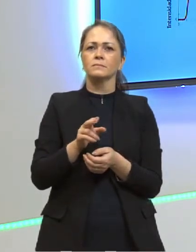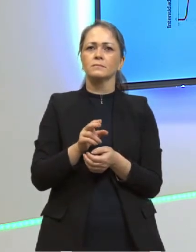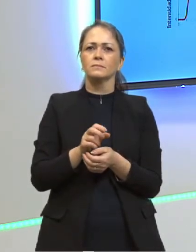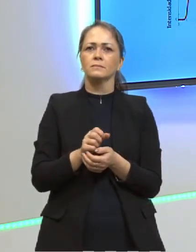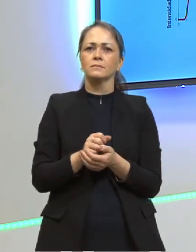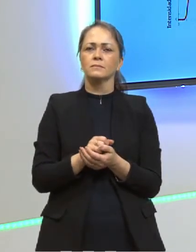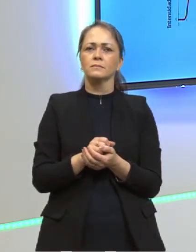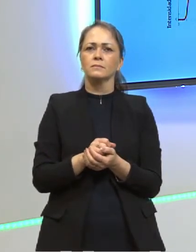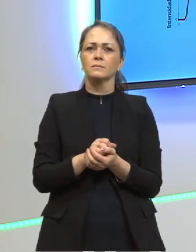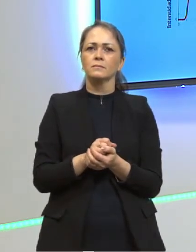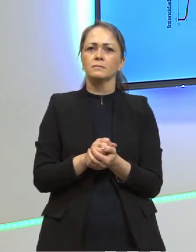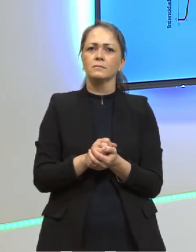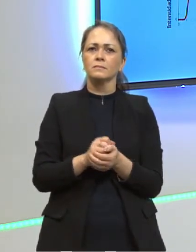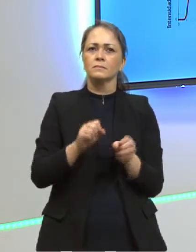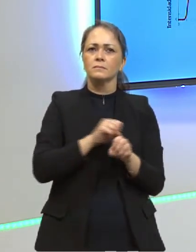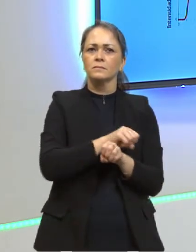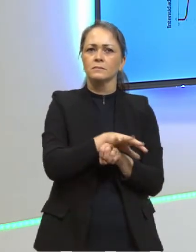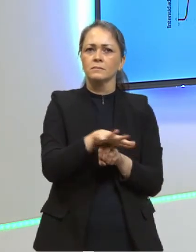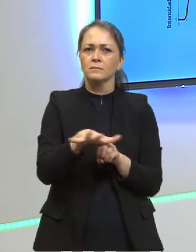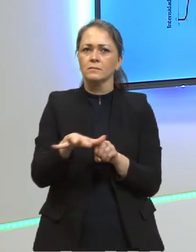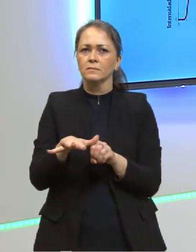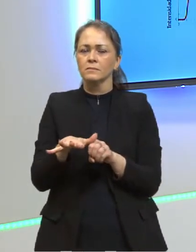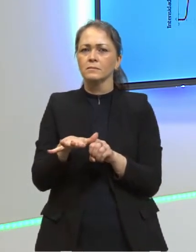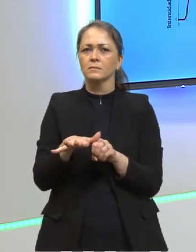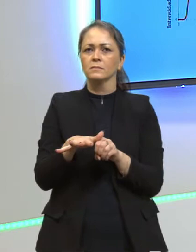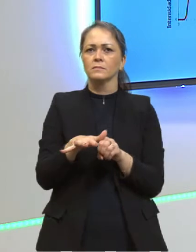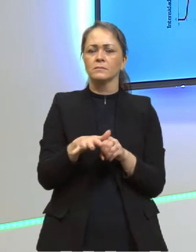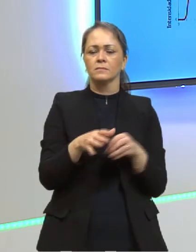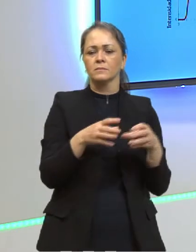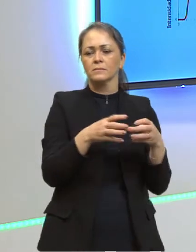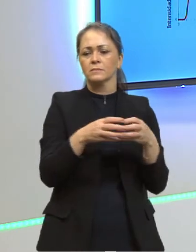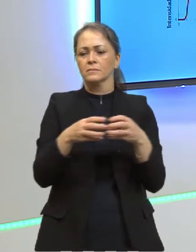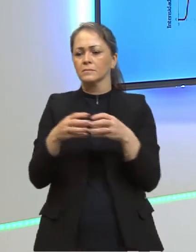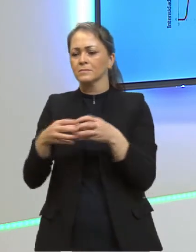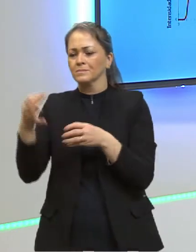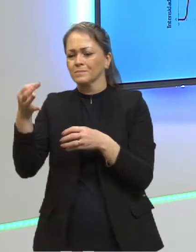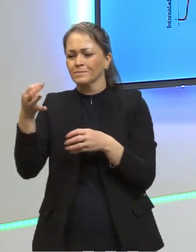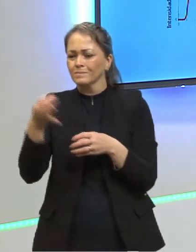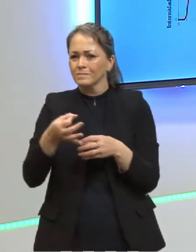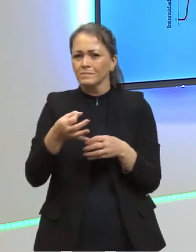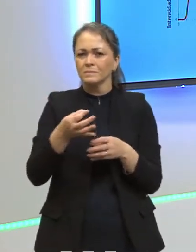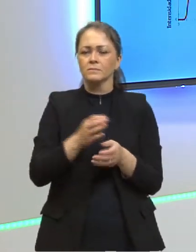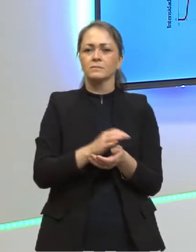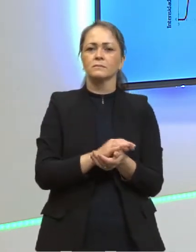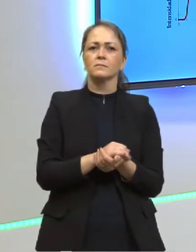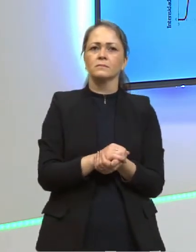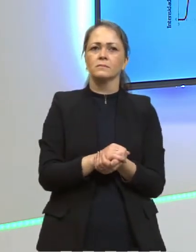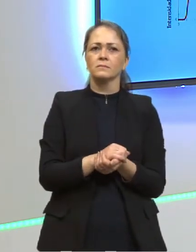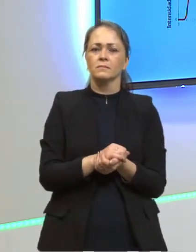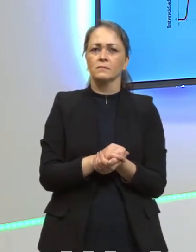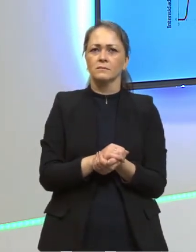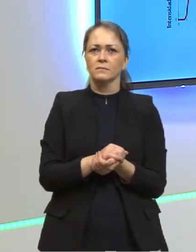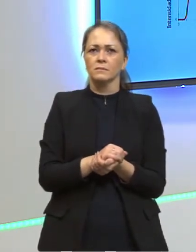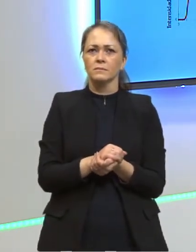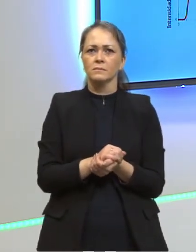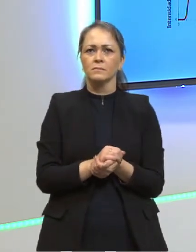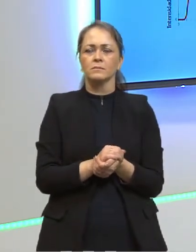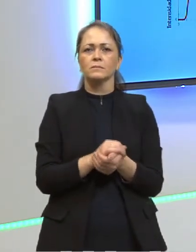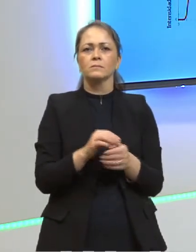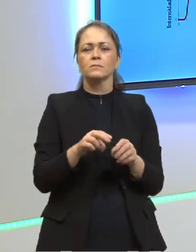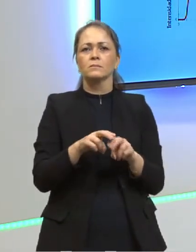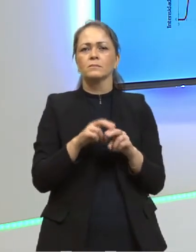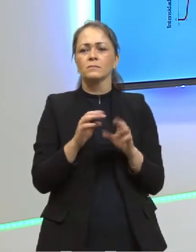ela se distribui em quantas, em pacotes corretos, nos valores exatos. Aí nasceu a teoria dos